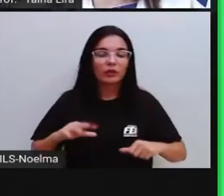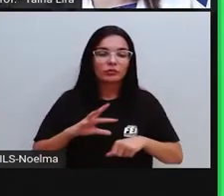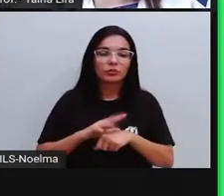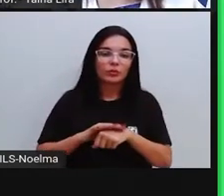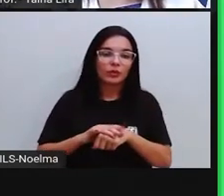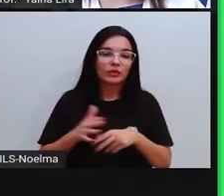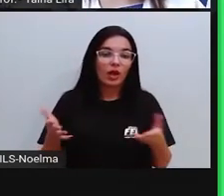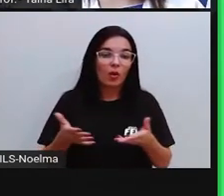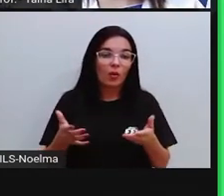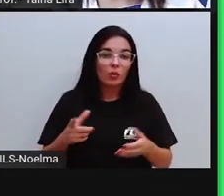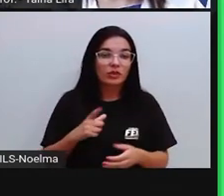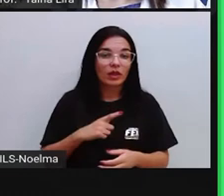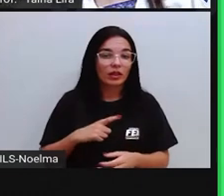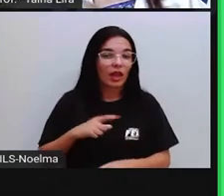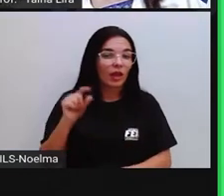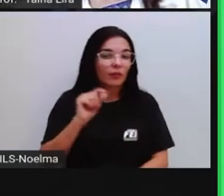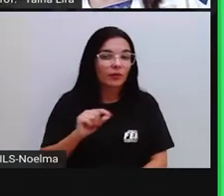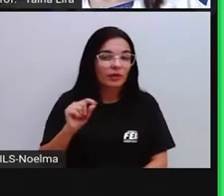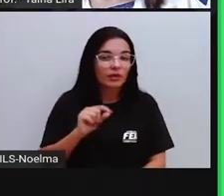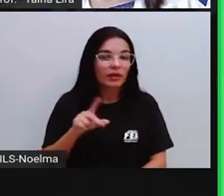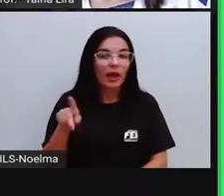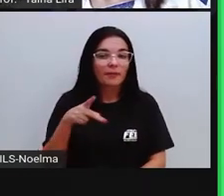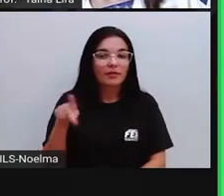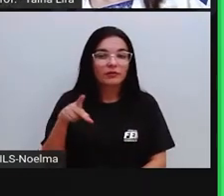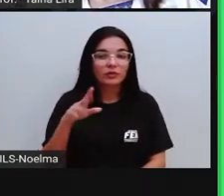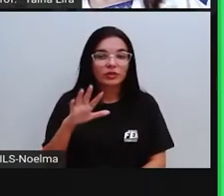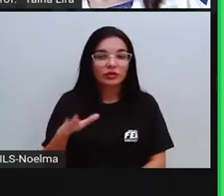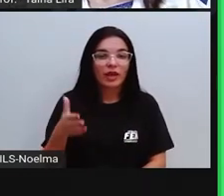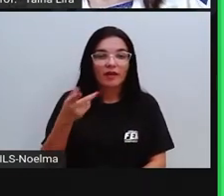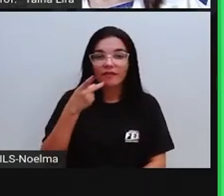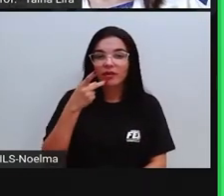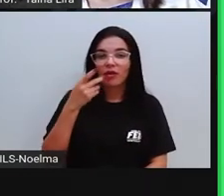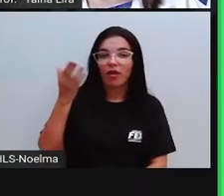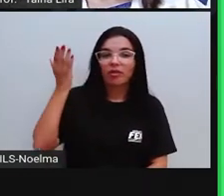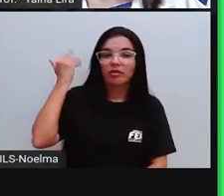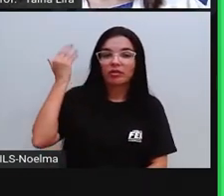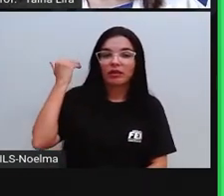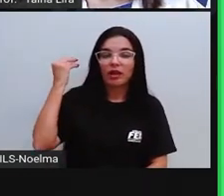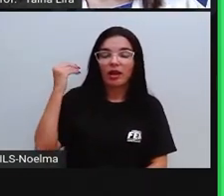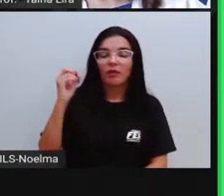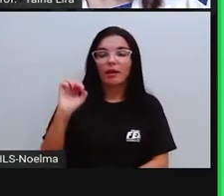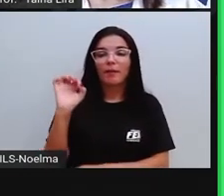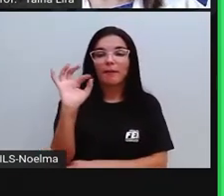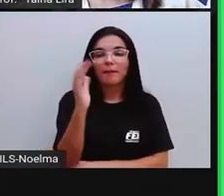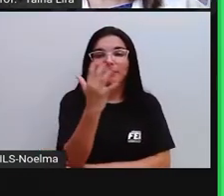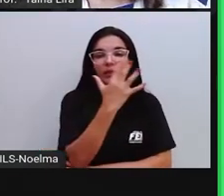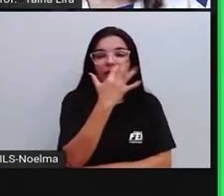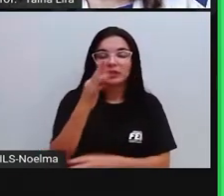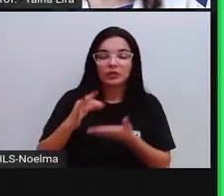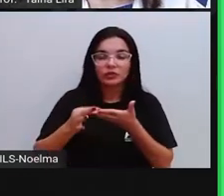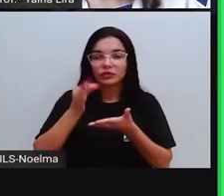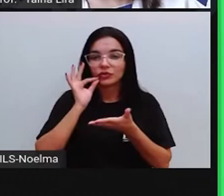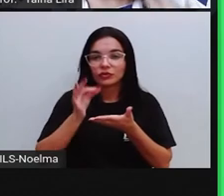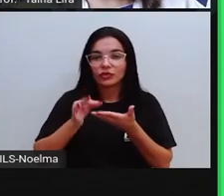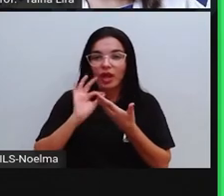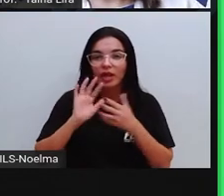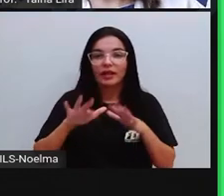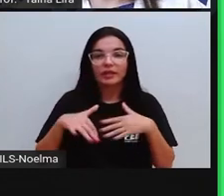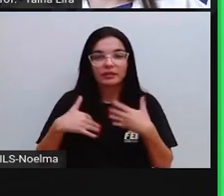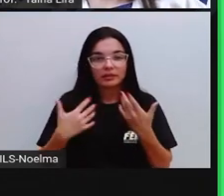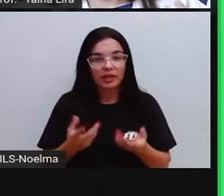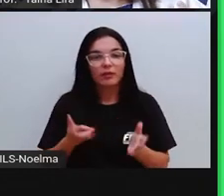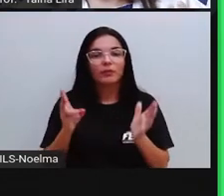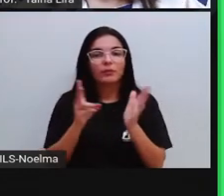usamos ultimamente? A Pró já falou lá na aula de plantas, né, dos chás e os indígenas